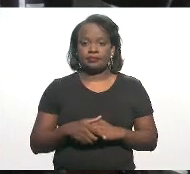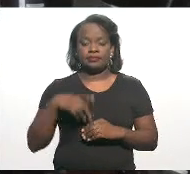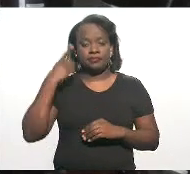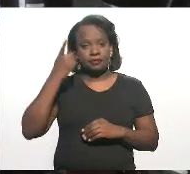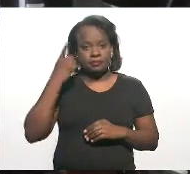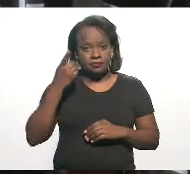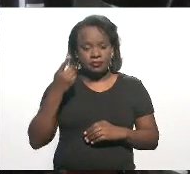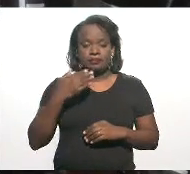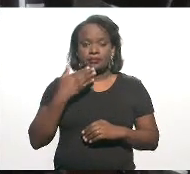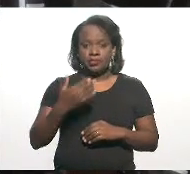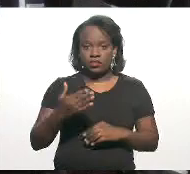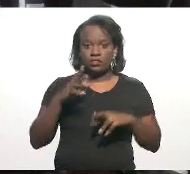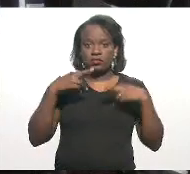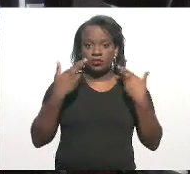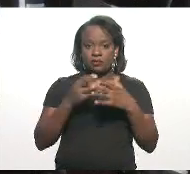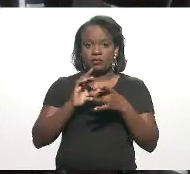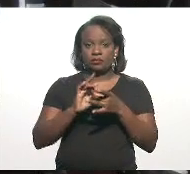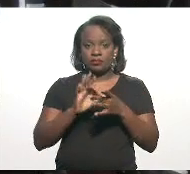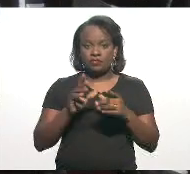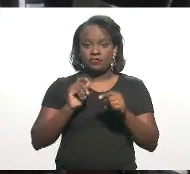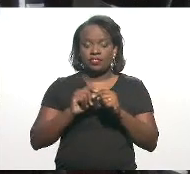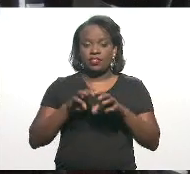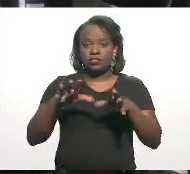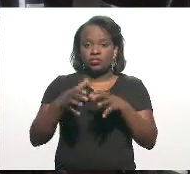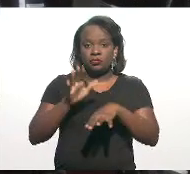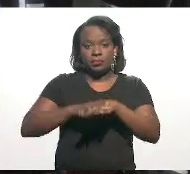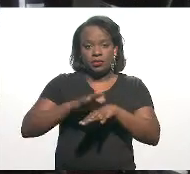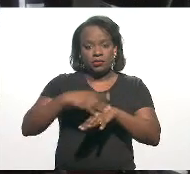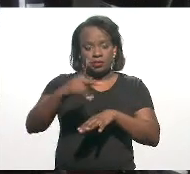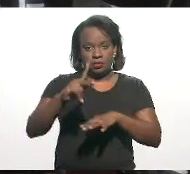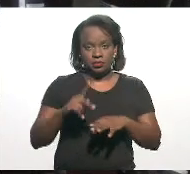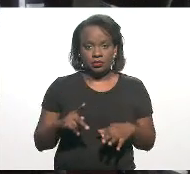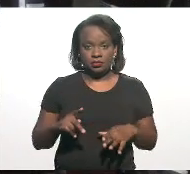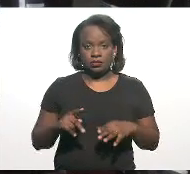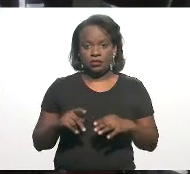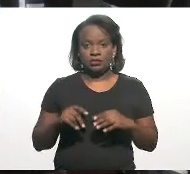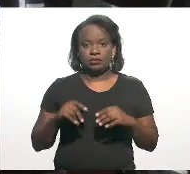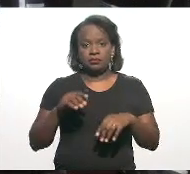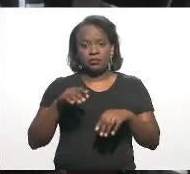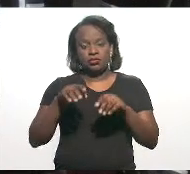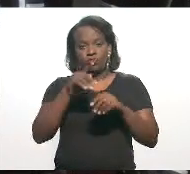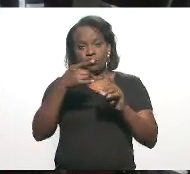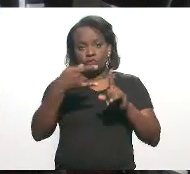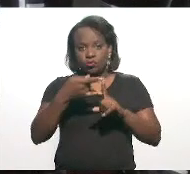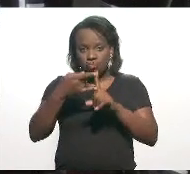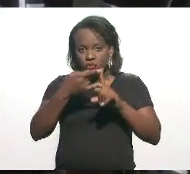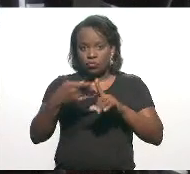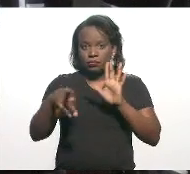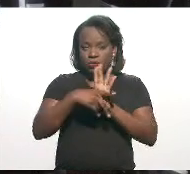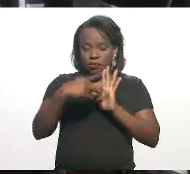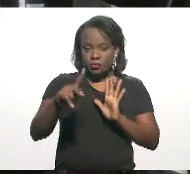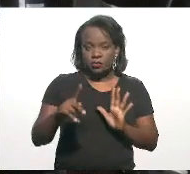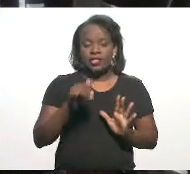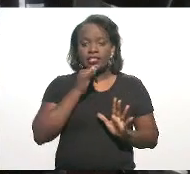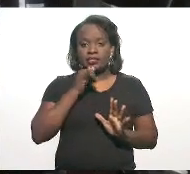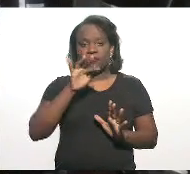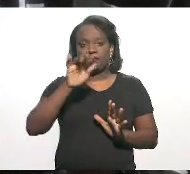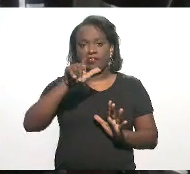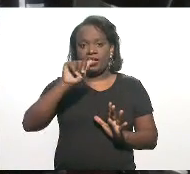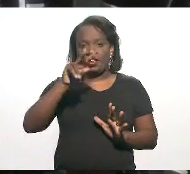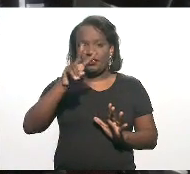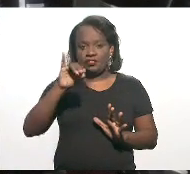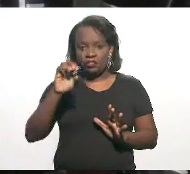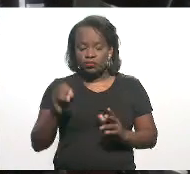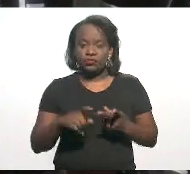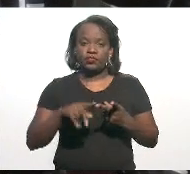deputados que estão fazendo audiências públicas, eles fazem com seus próprios meios, seu próprio sistema de Zoom. Vou dar o exemplo do Flávio Serafini, do